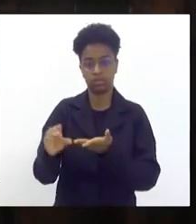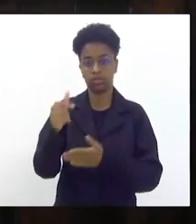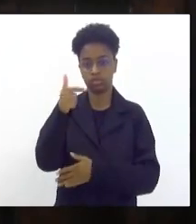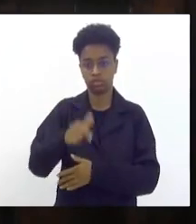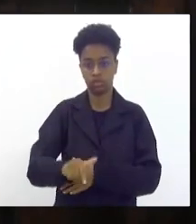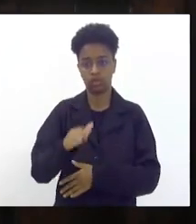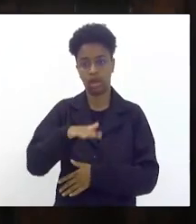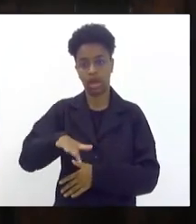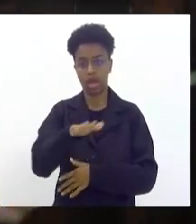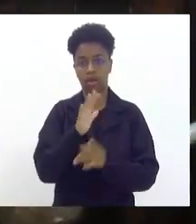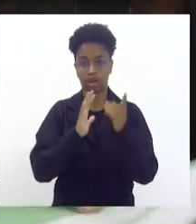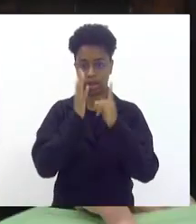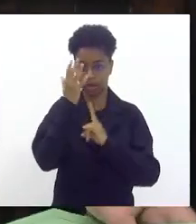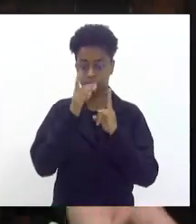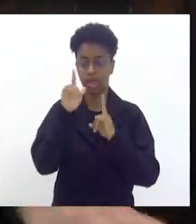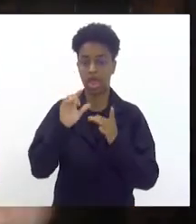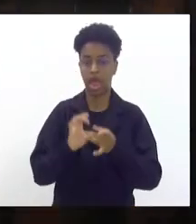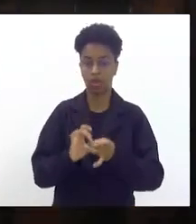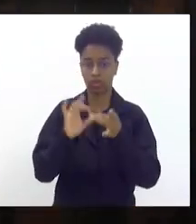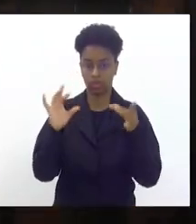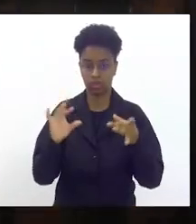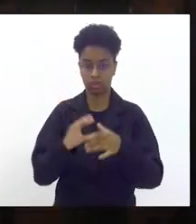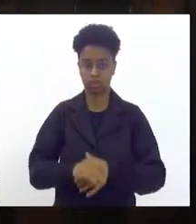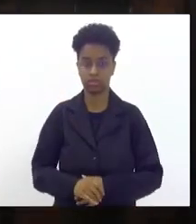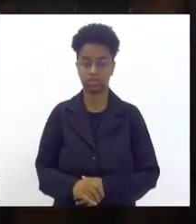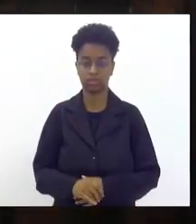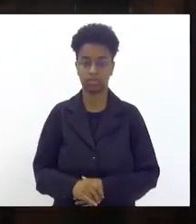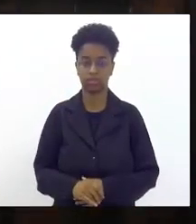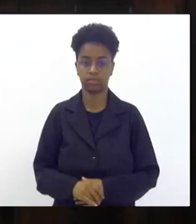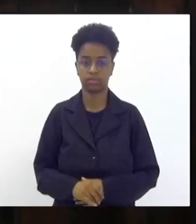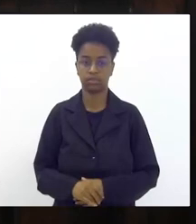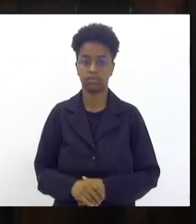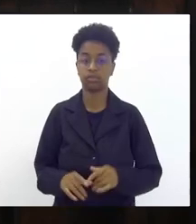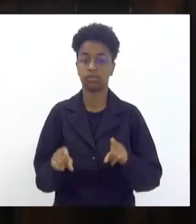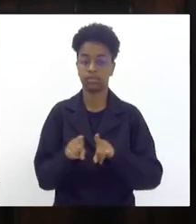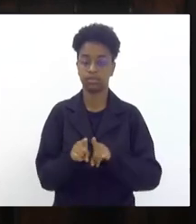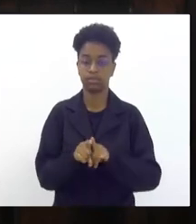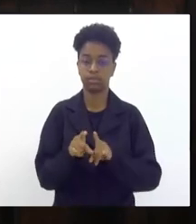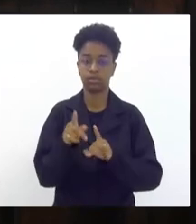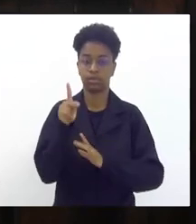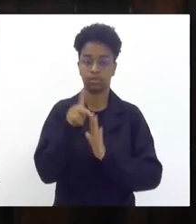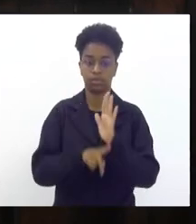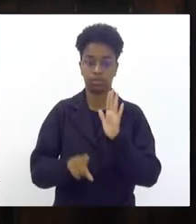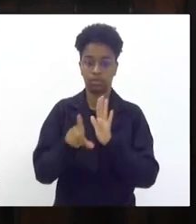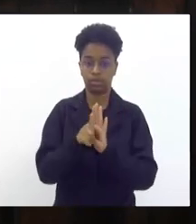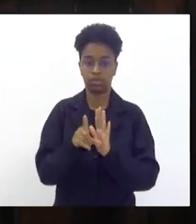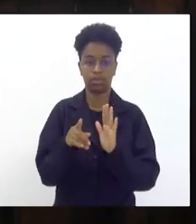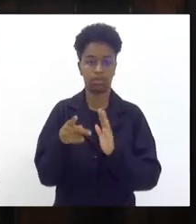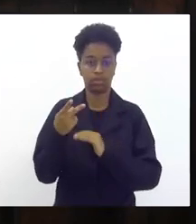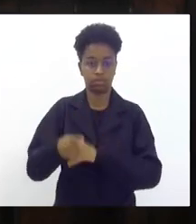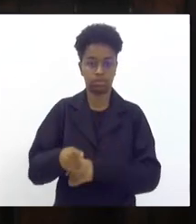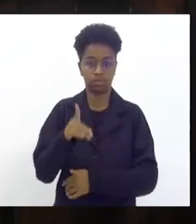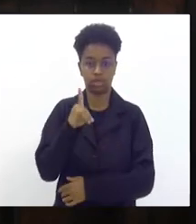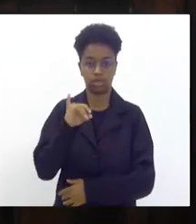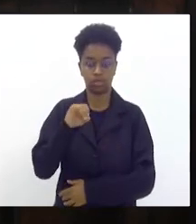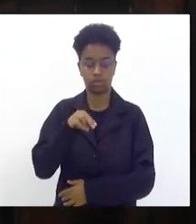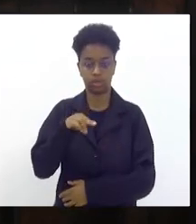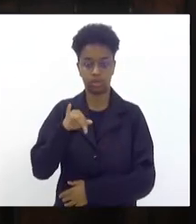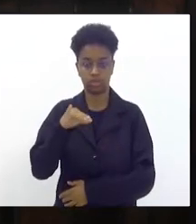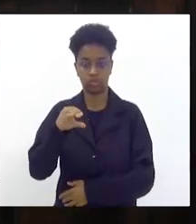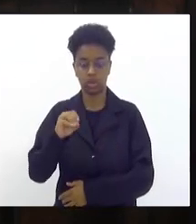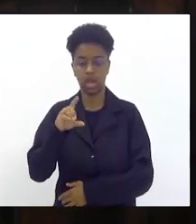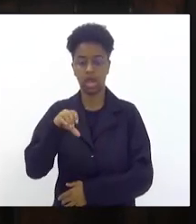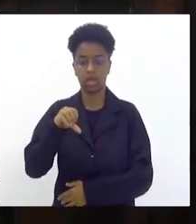carnaval que é um autorizativo e temos aqui um projeto do deputado Dionísio Lins que é o 960 de 23